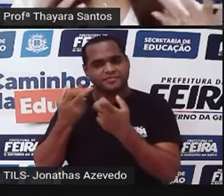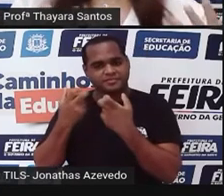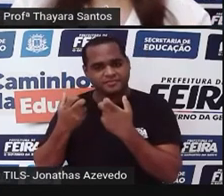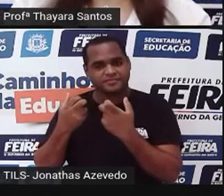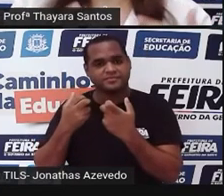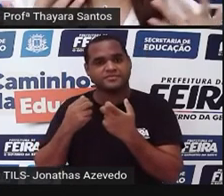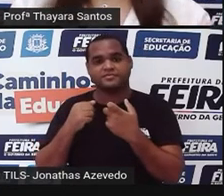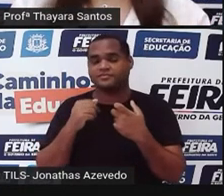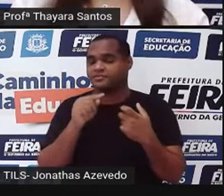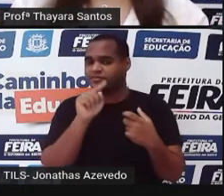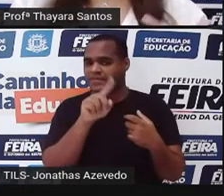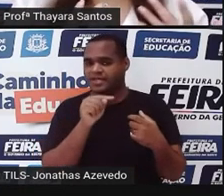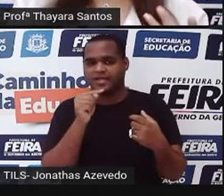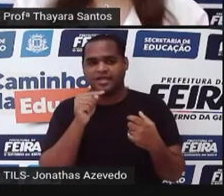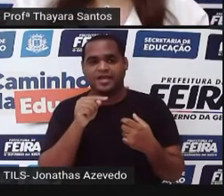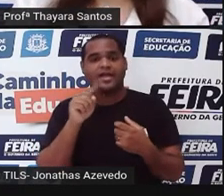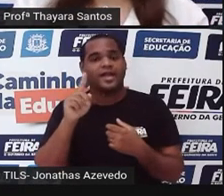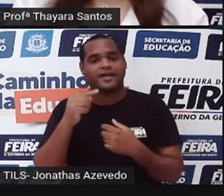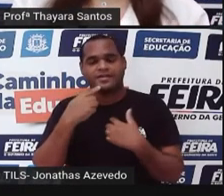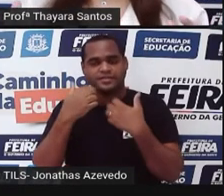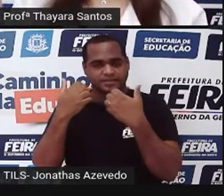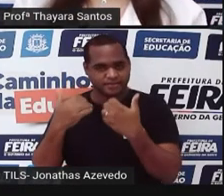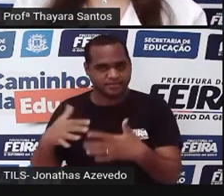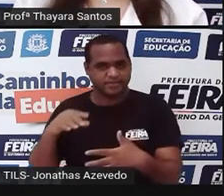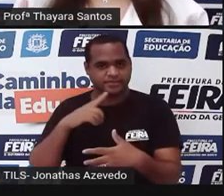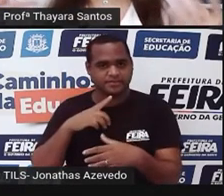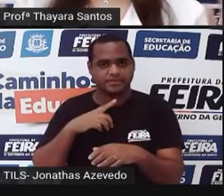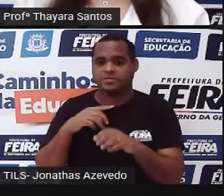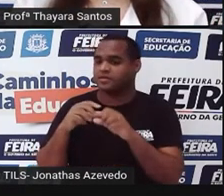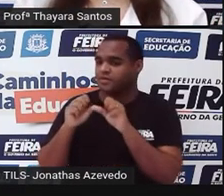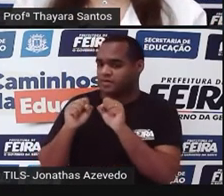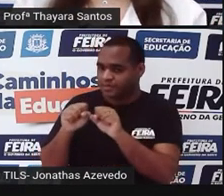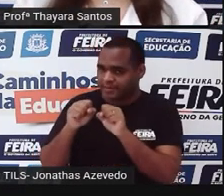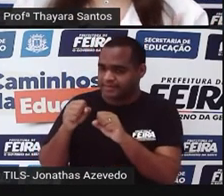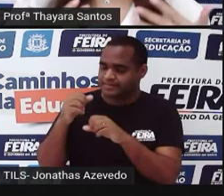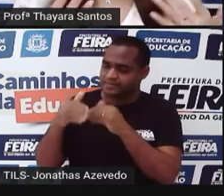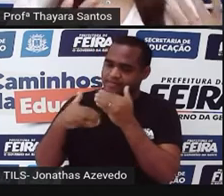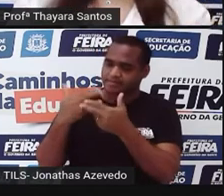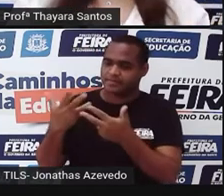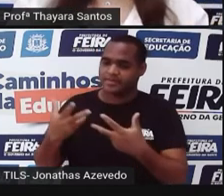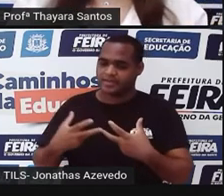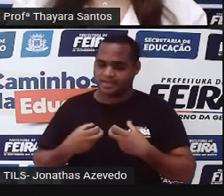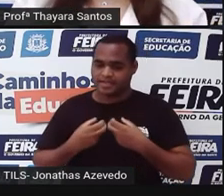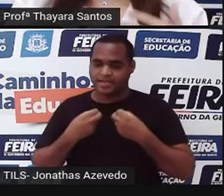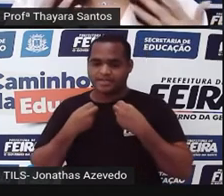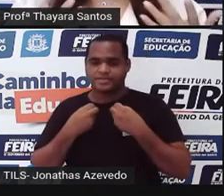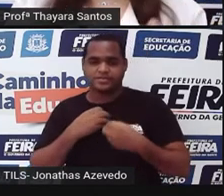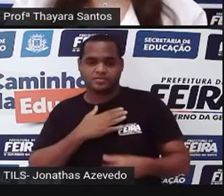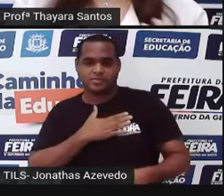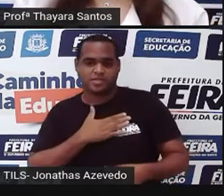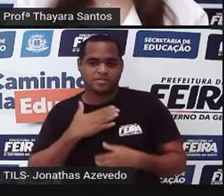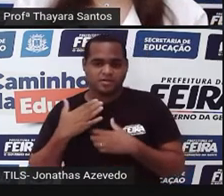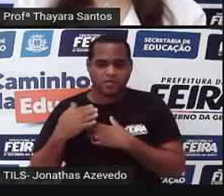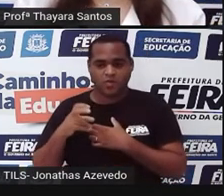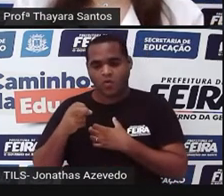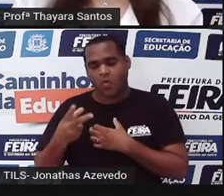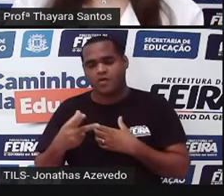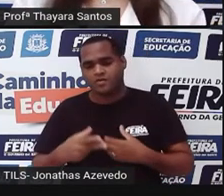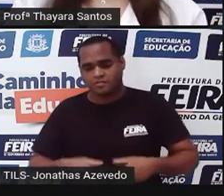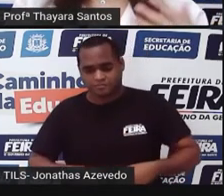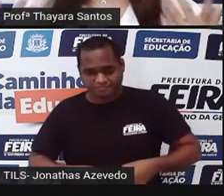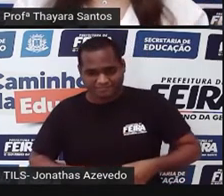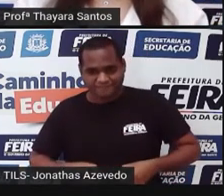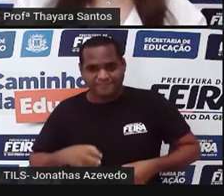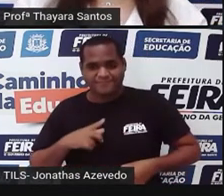genes dela indicavam que ela poderia desenvolver câncer de mama ou câncer de útero ou ovário.